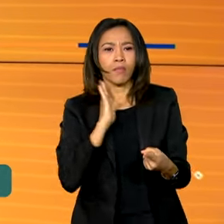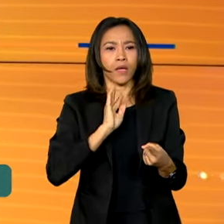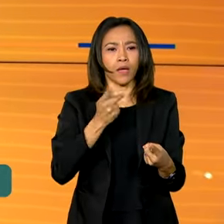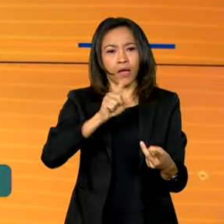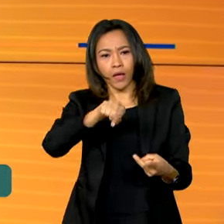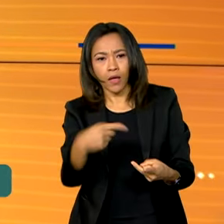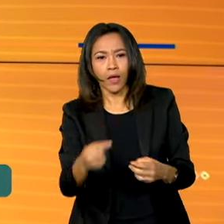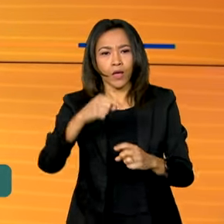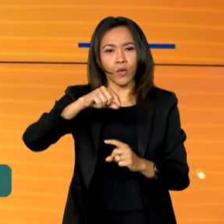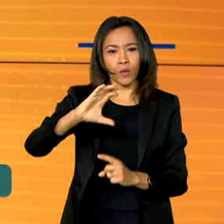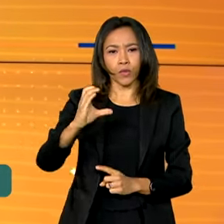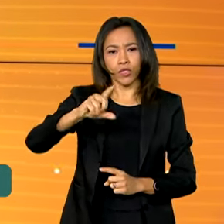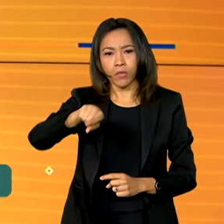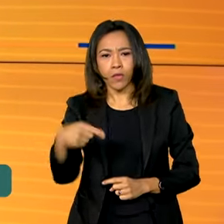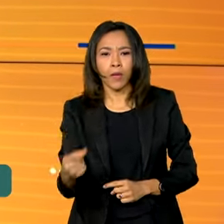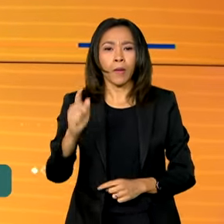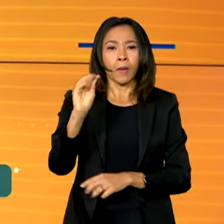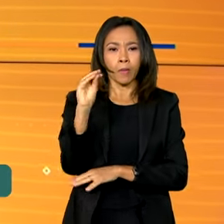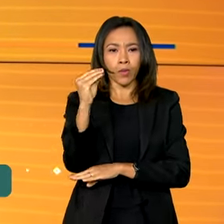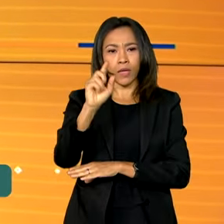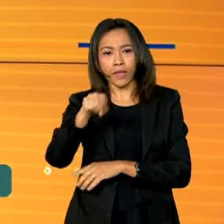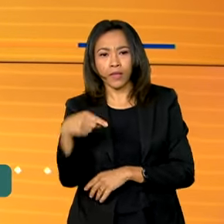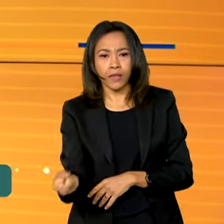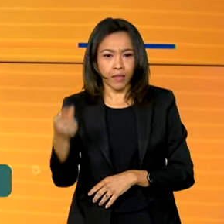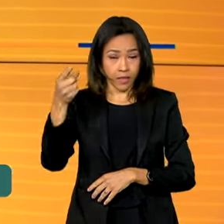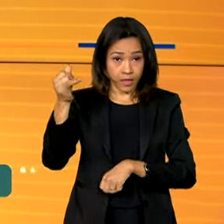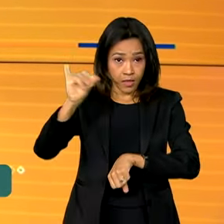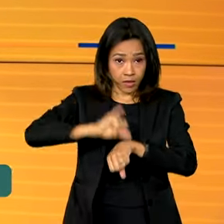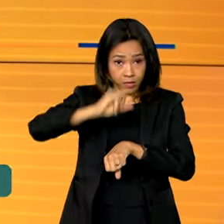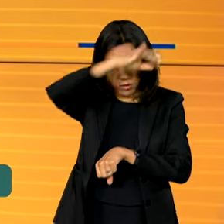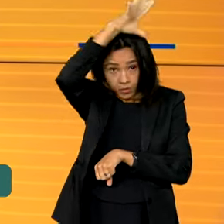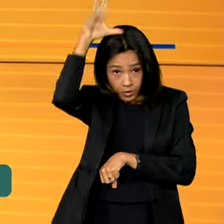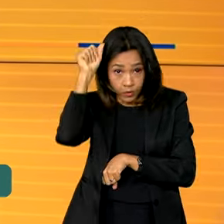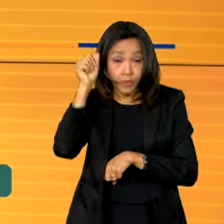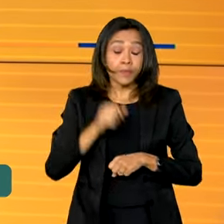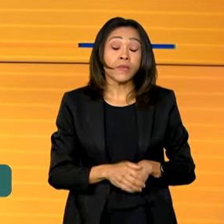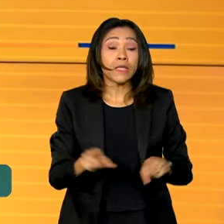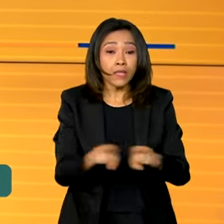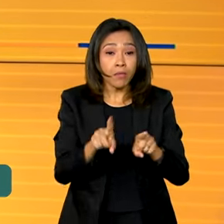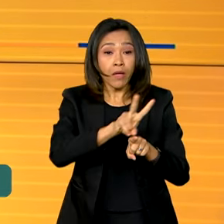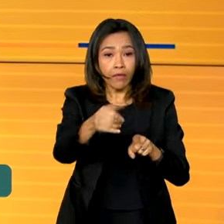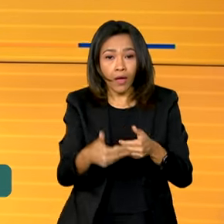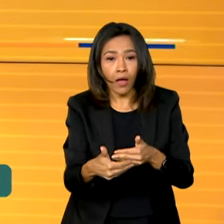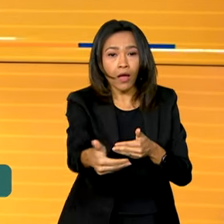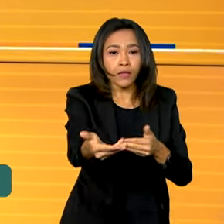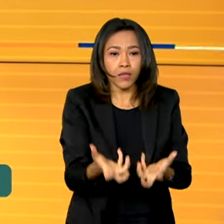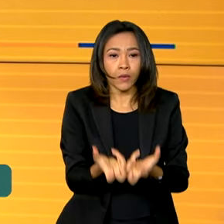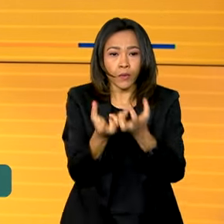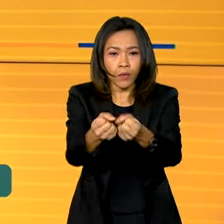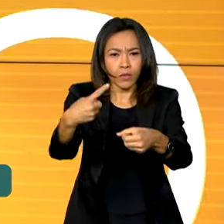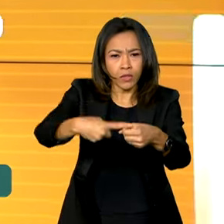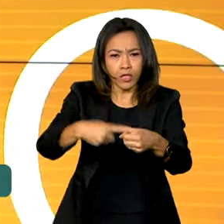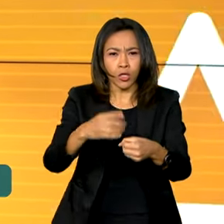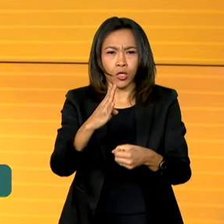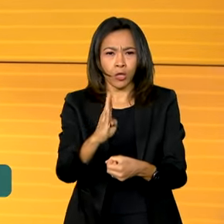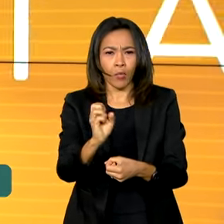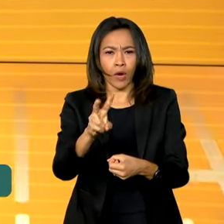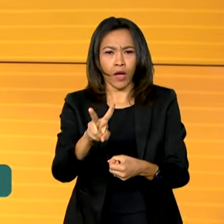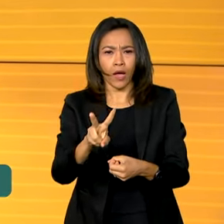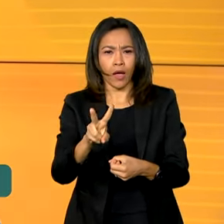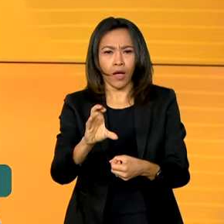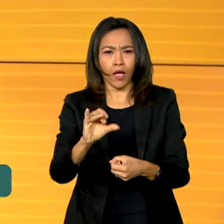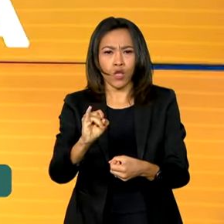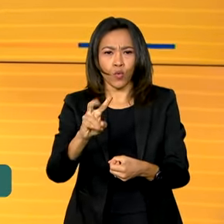Horizonte, Curitiba, Porto Alegre e Manaus. Também serão contemplados os municípios de Bocaiúva do Sul